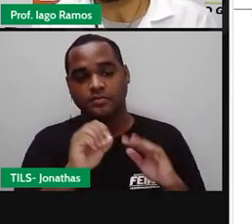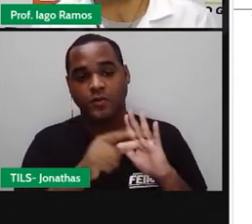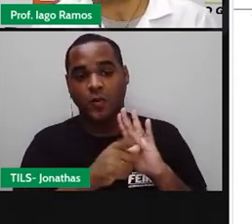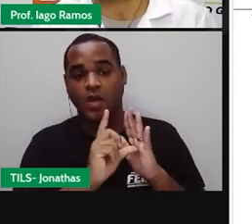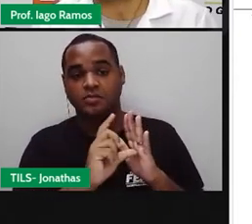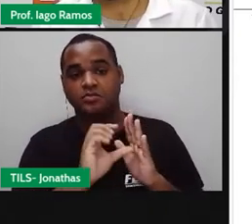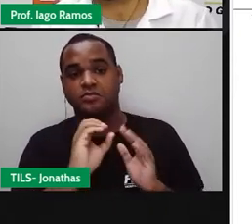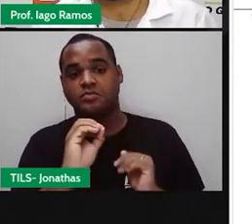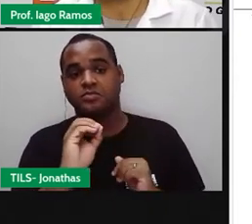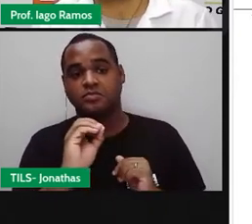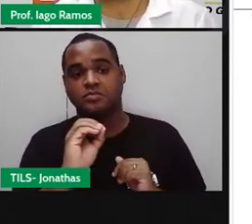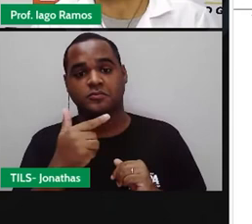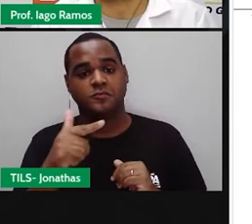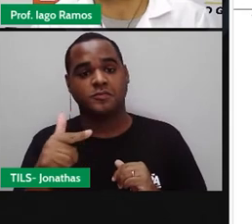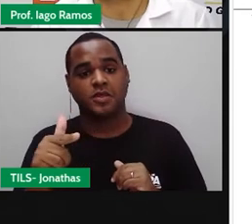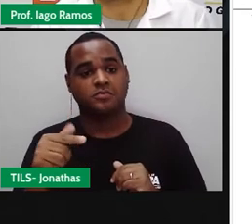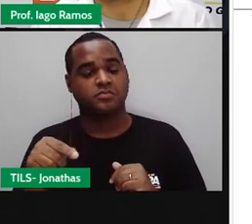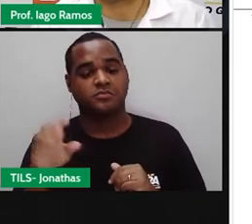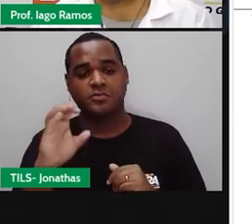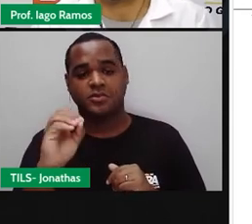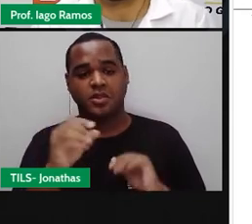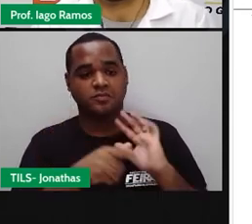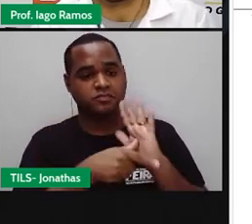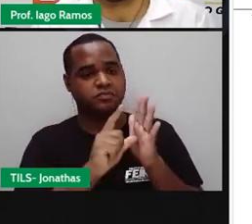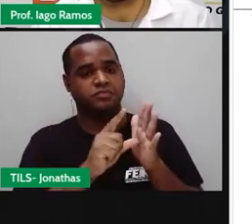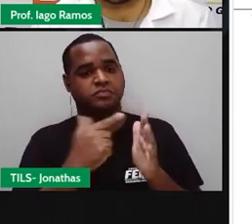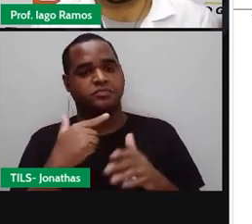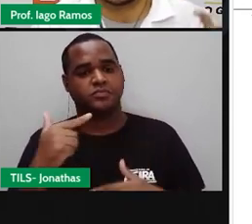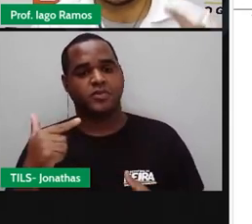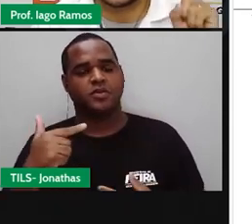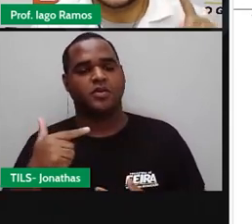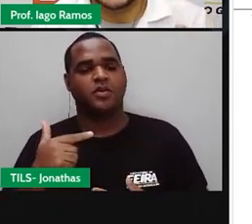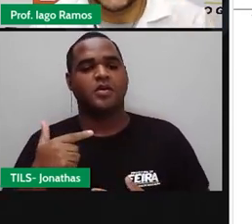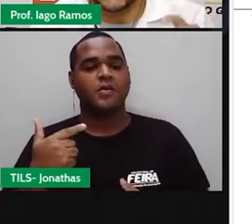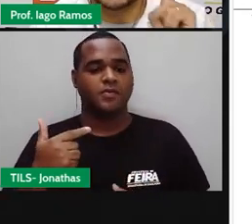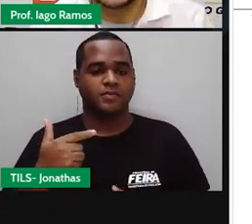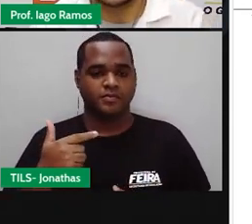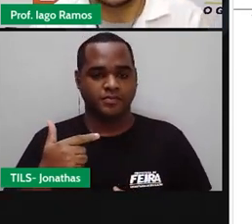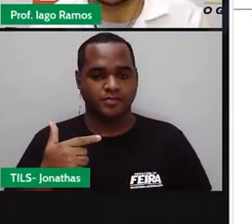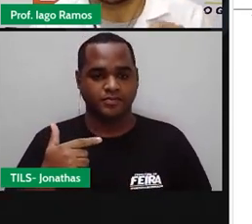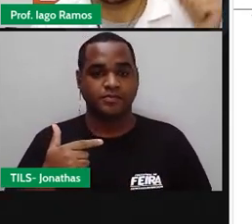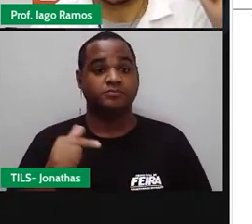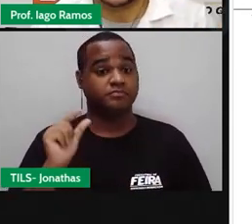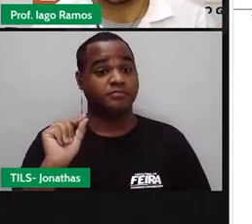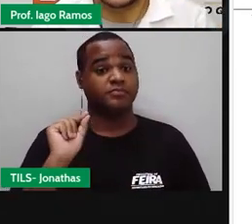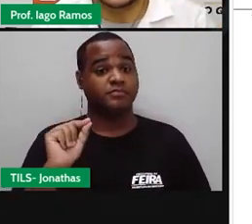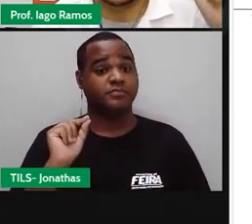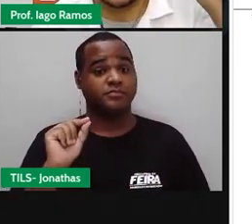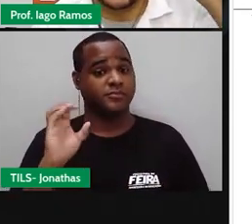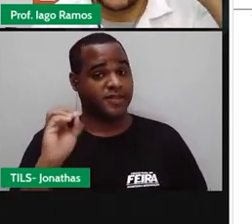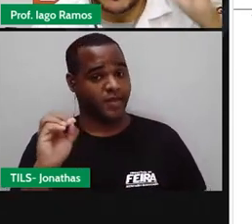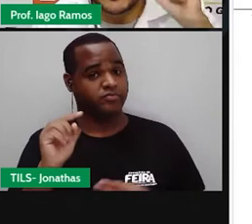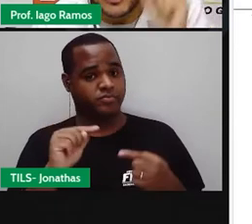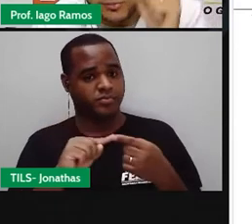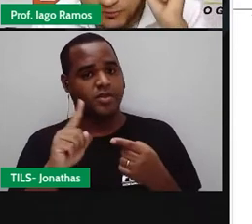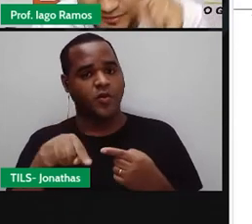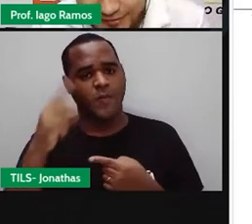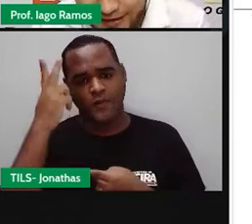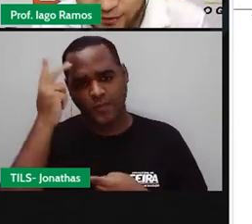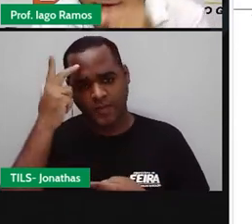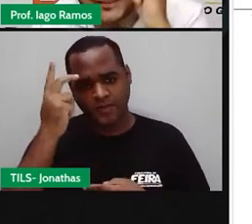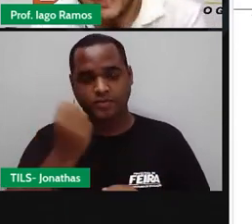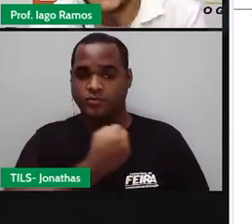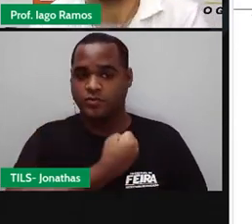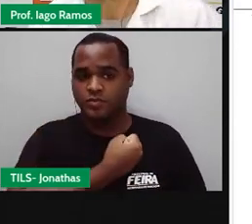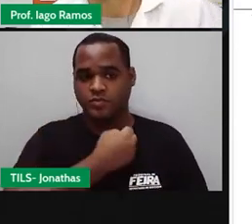aí não tinha, né? A gente dizia, não tinha, zero não tem antecessor. Não tem antecessor quando a gente fala de números naturais. Porque falando de números